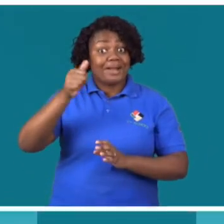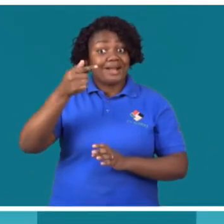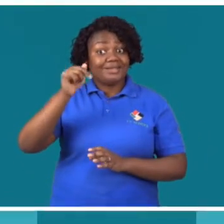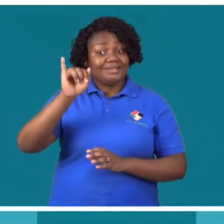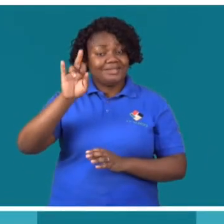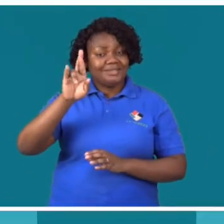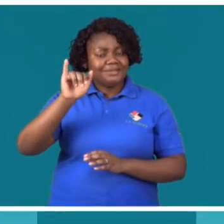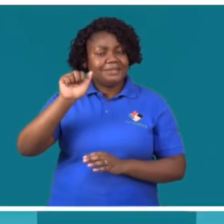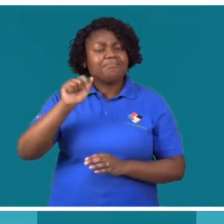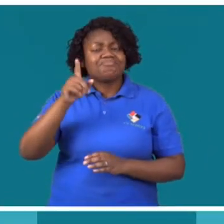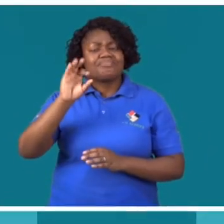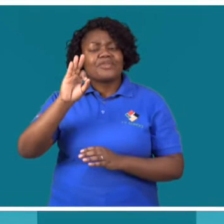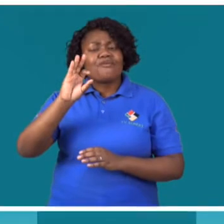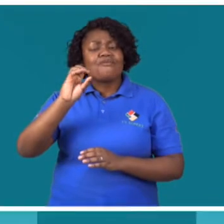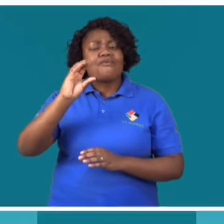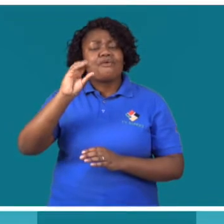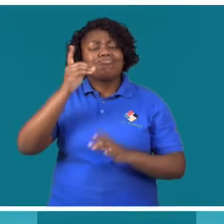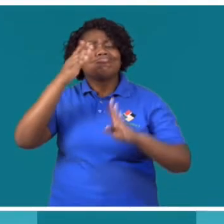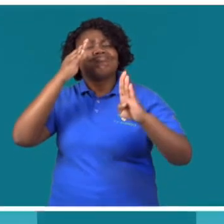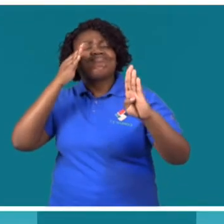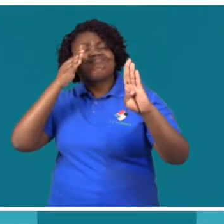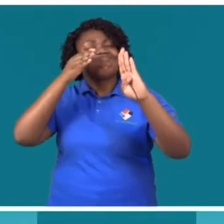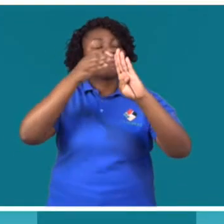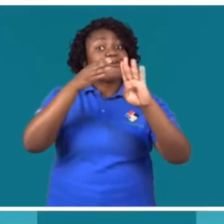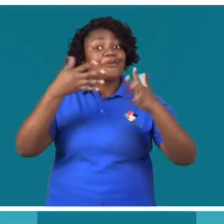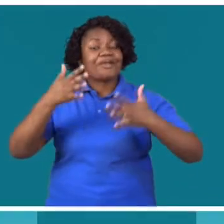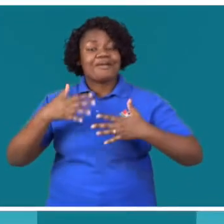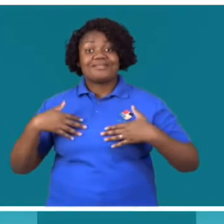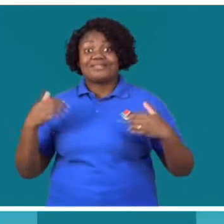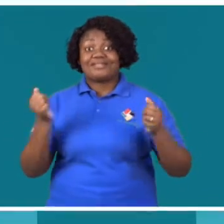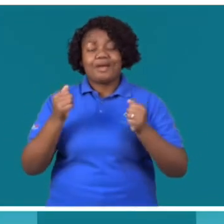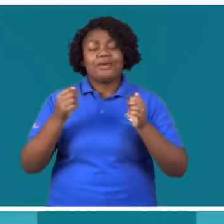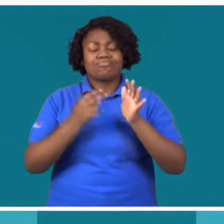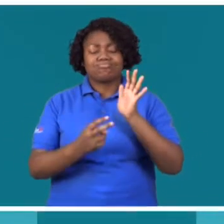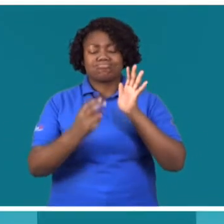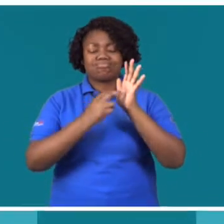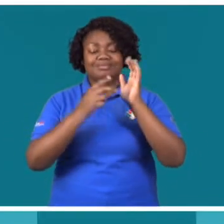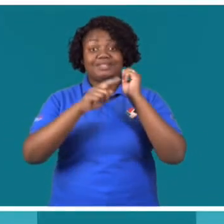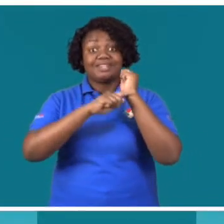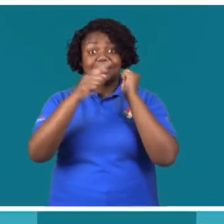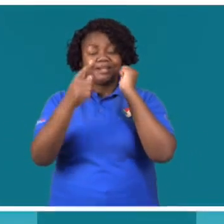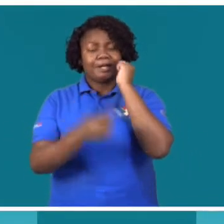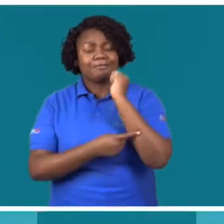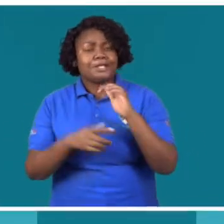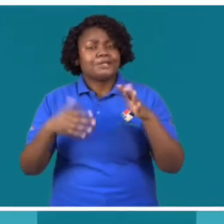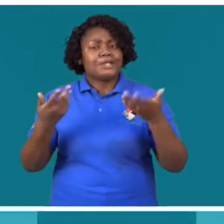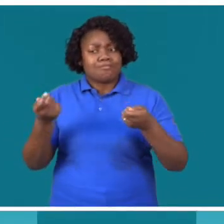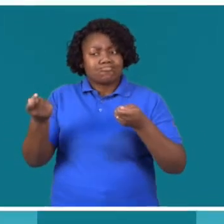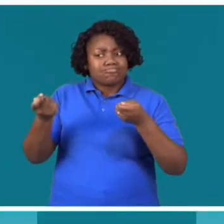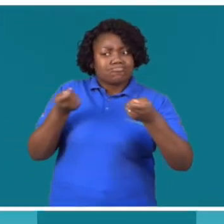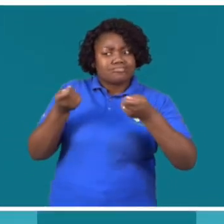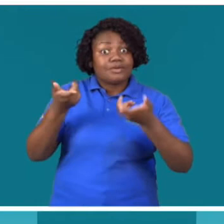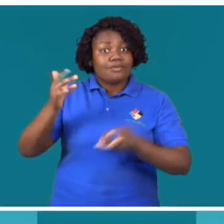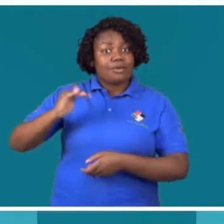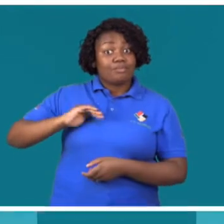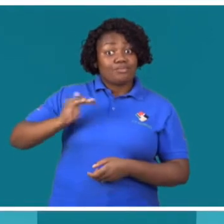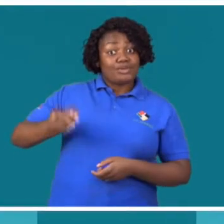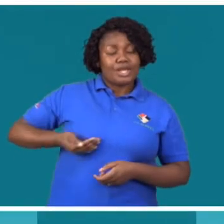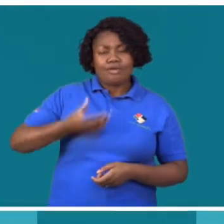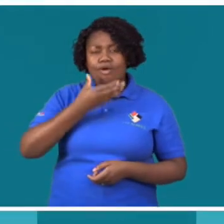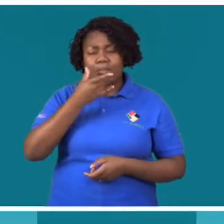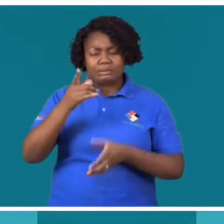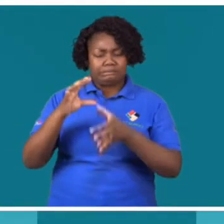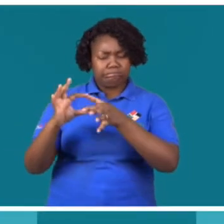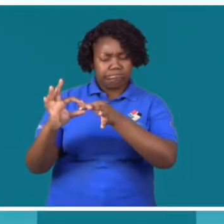os órgãos de comunicação a produzirem matérias com foco na saúde sexual e reprodutiva e questões relacionadas